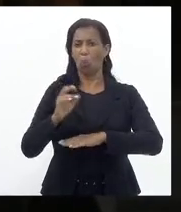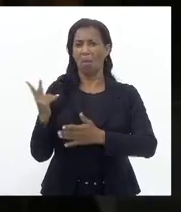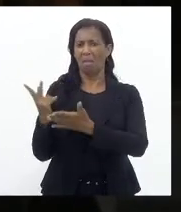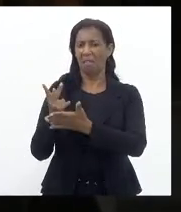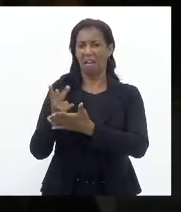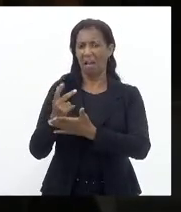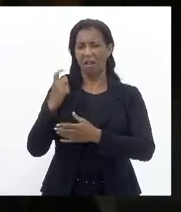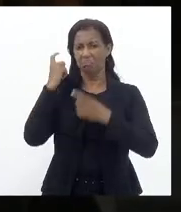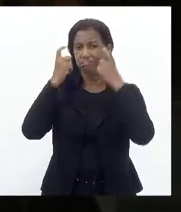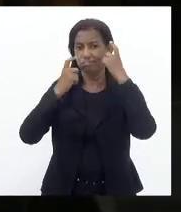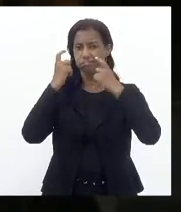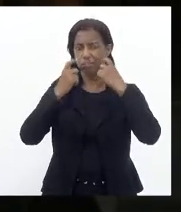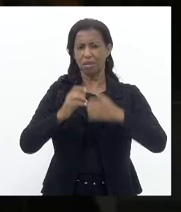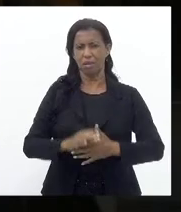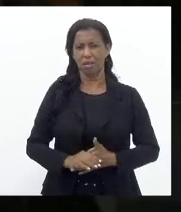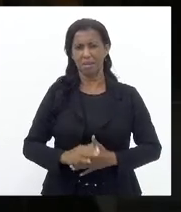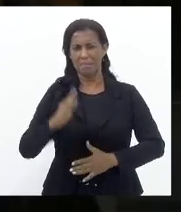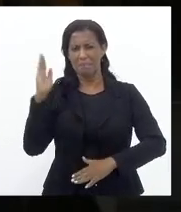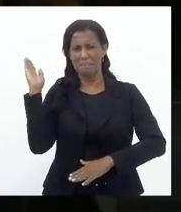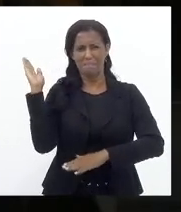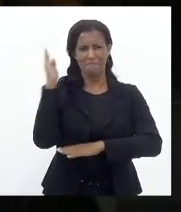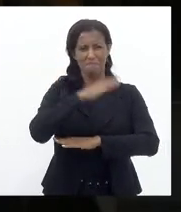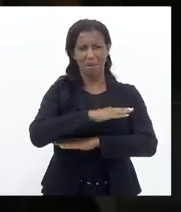Que Escondida